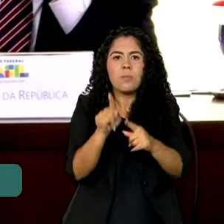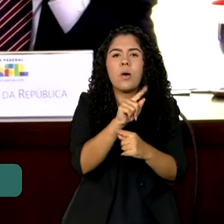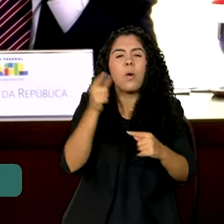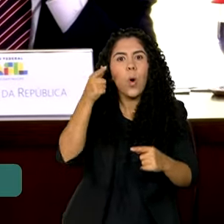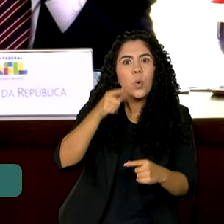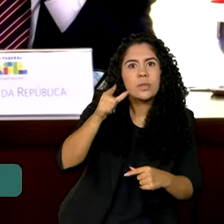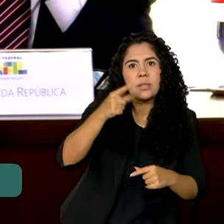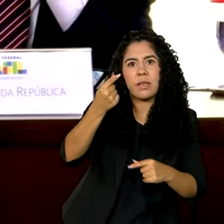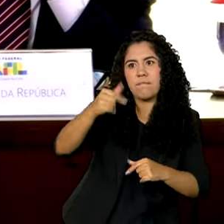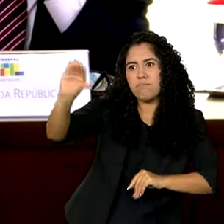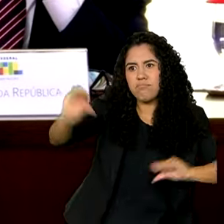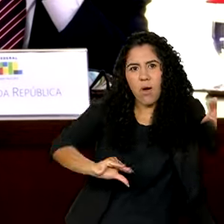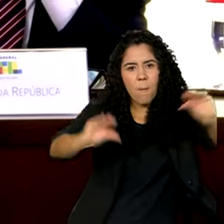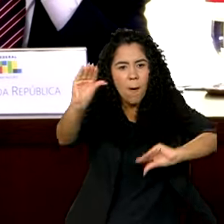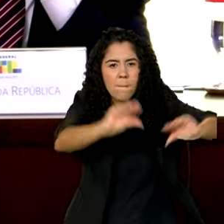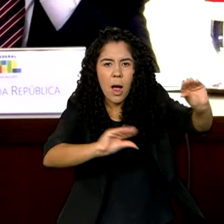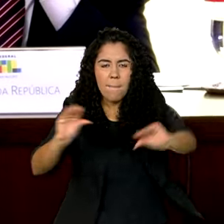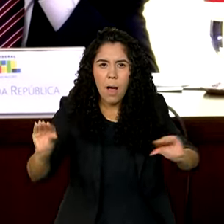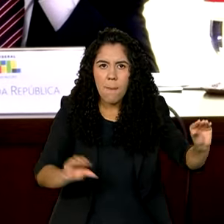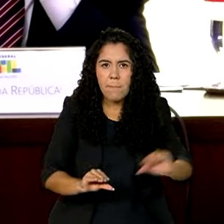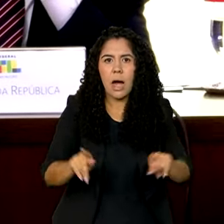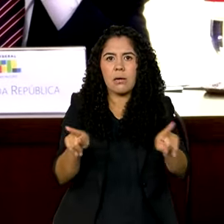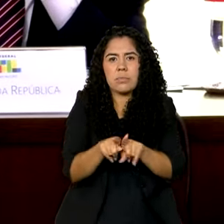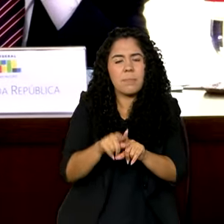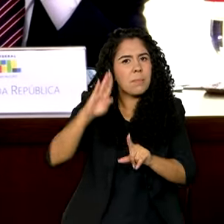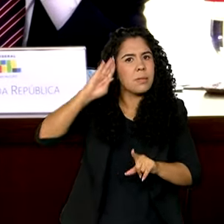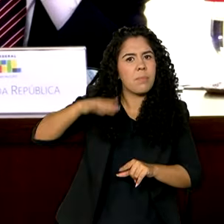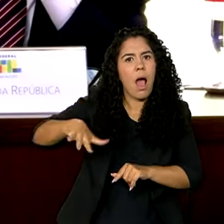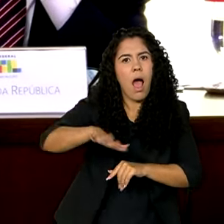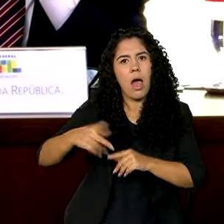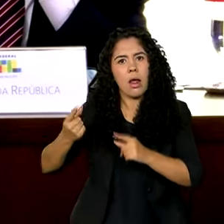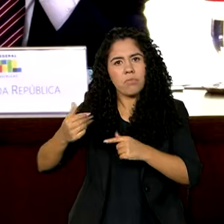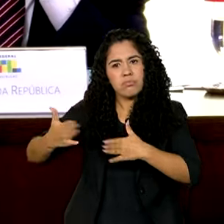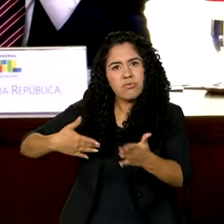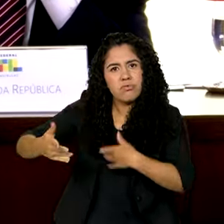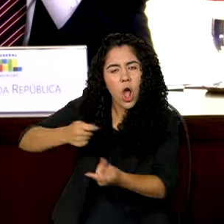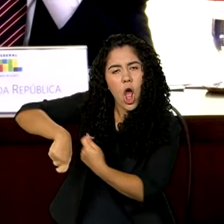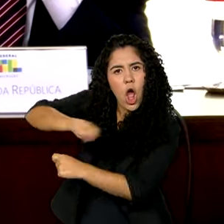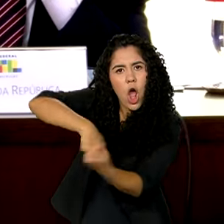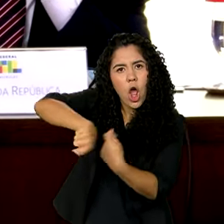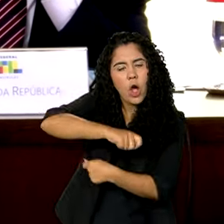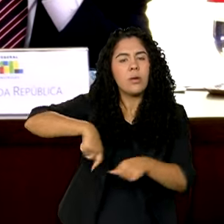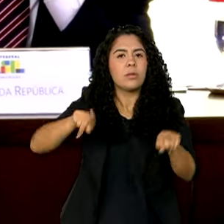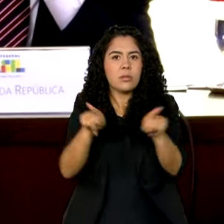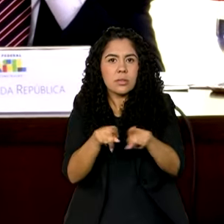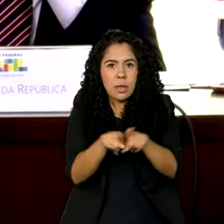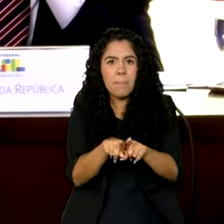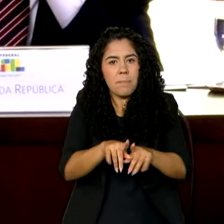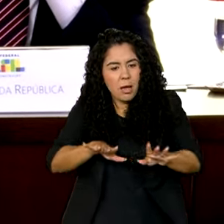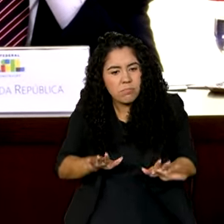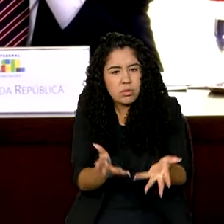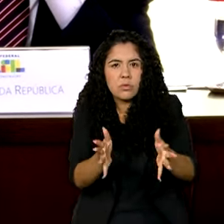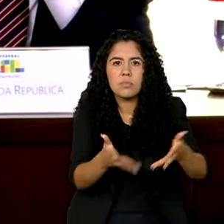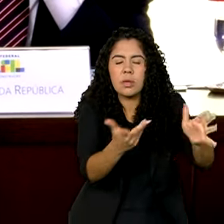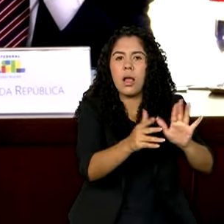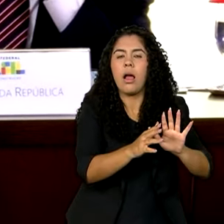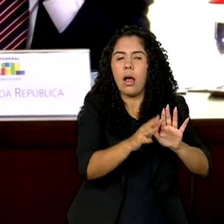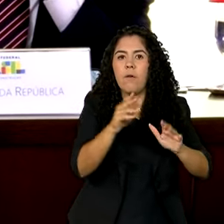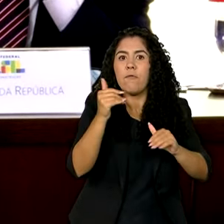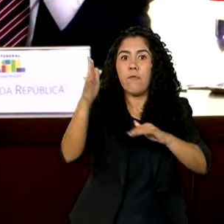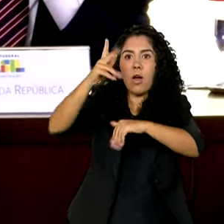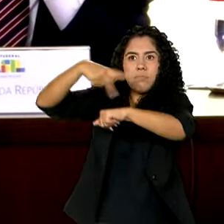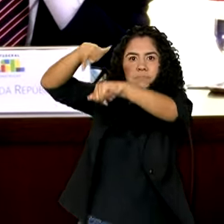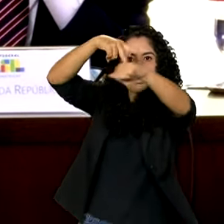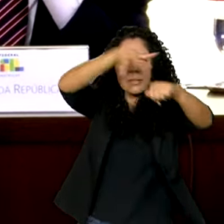investimento e questões de comércio, fortalecer organizações internacionais e